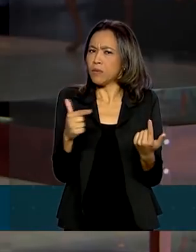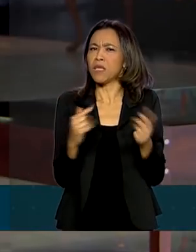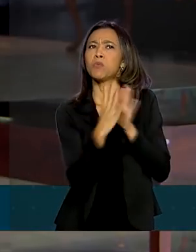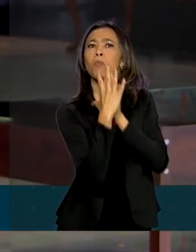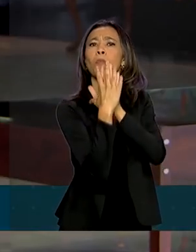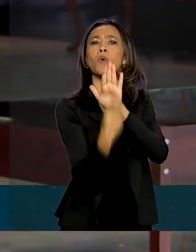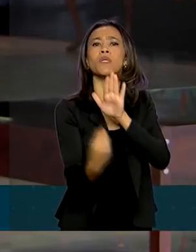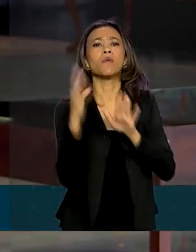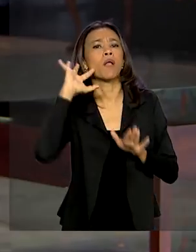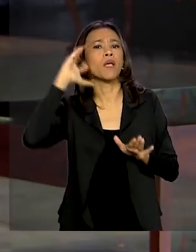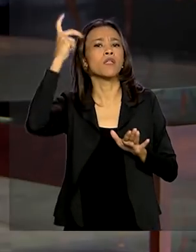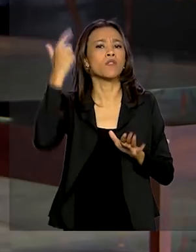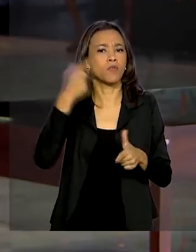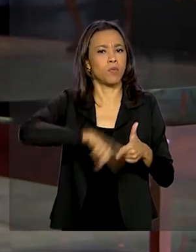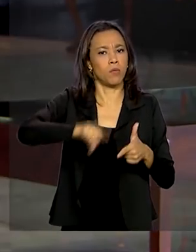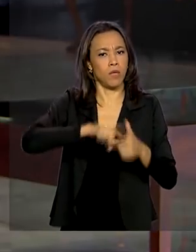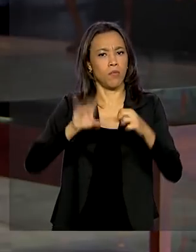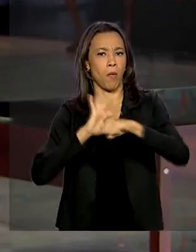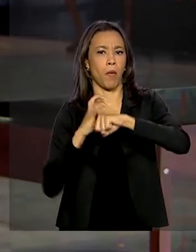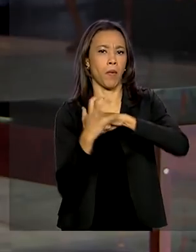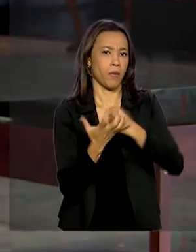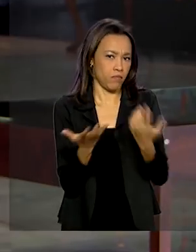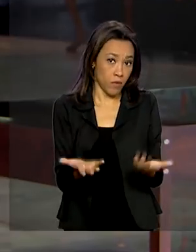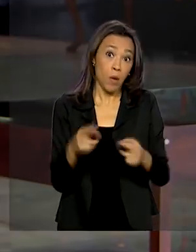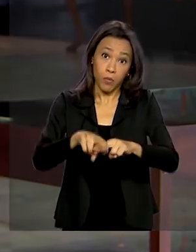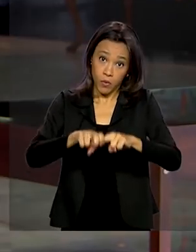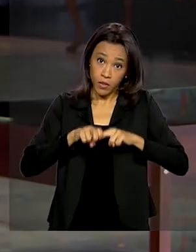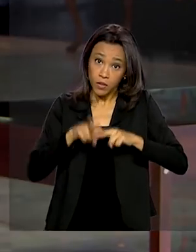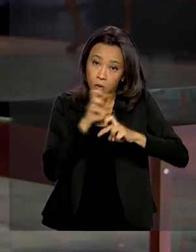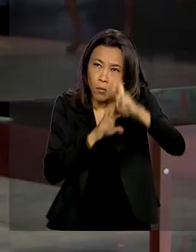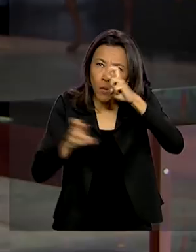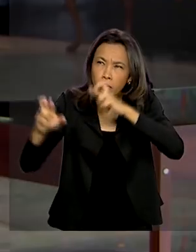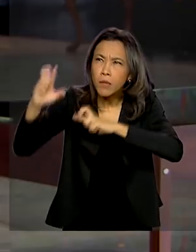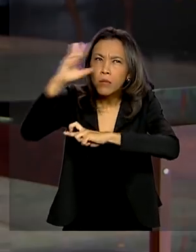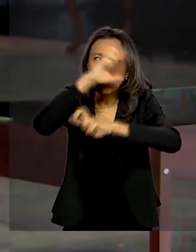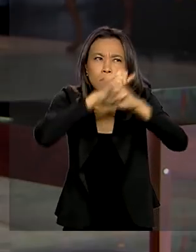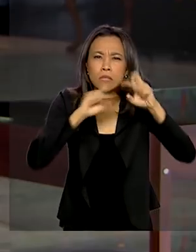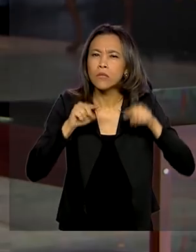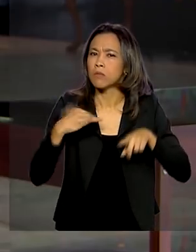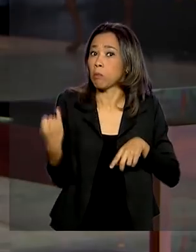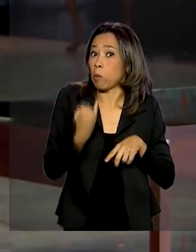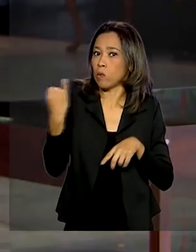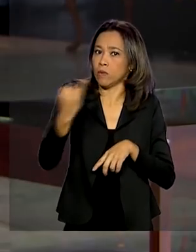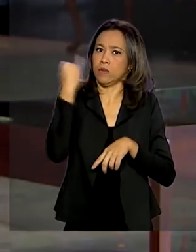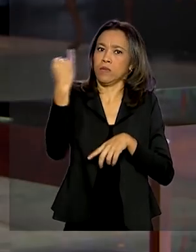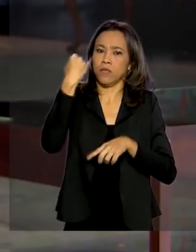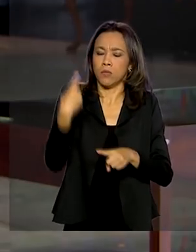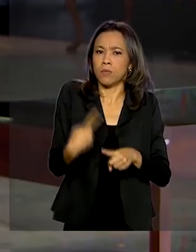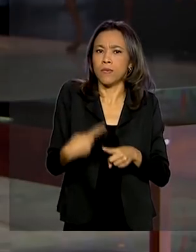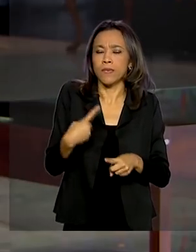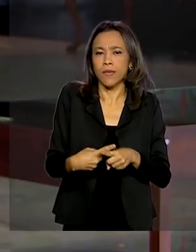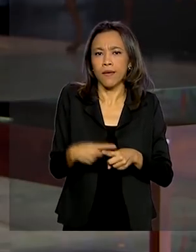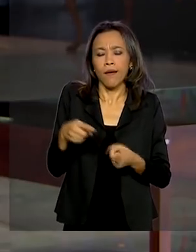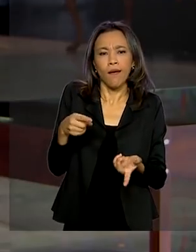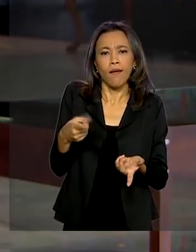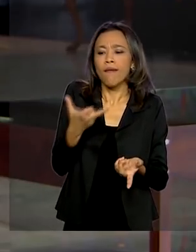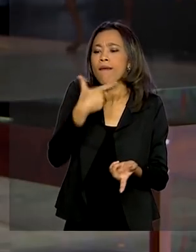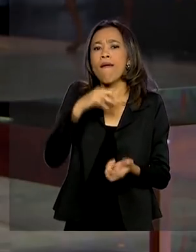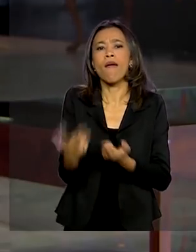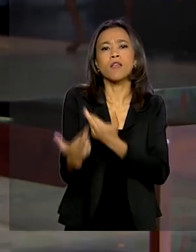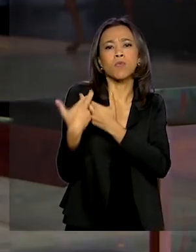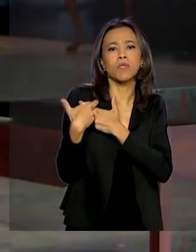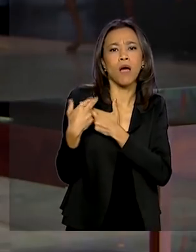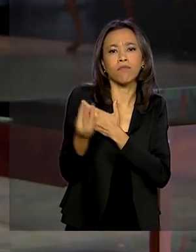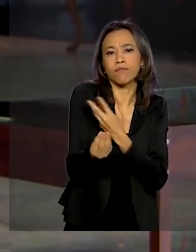provocada pela pandemia. Por isso, o monitoramento é muito importante, já que dá condições para as áreas responsáveis